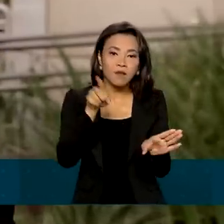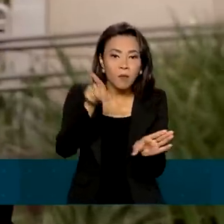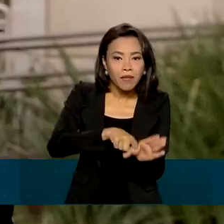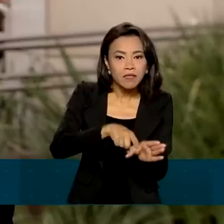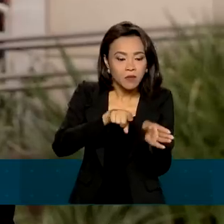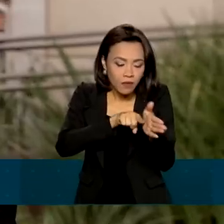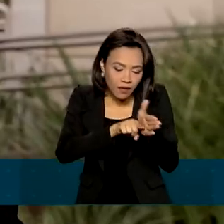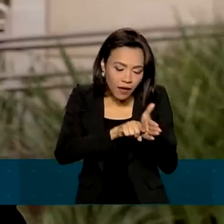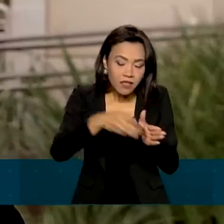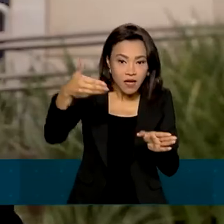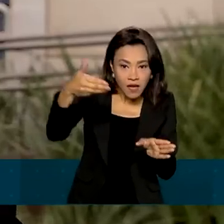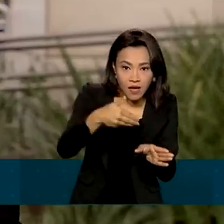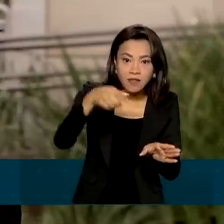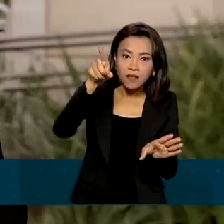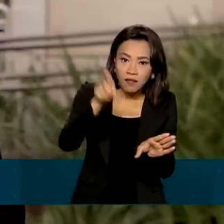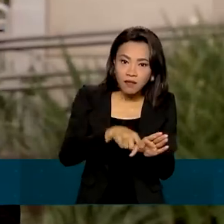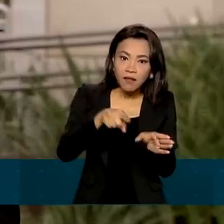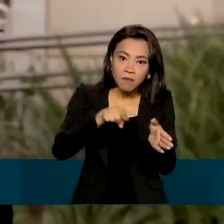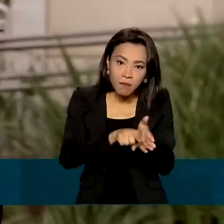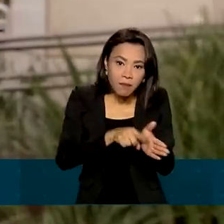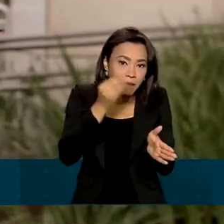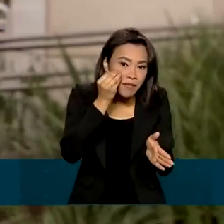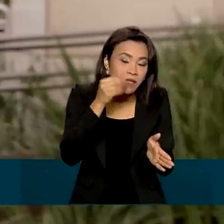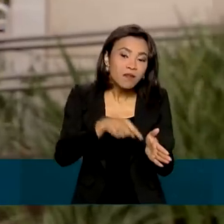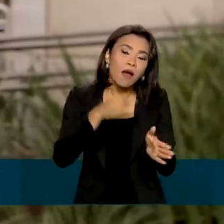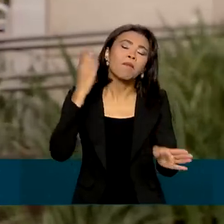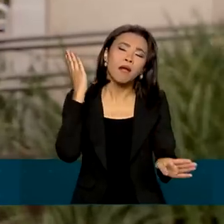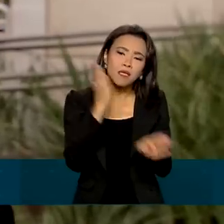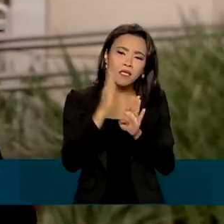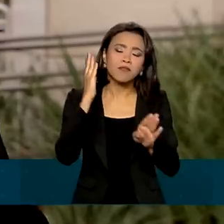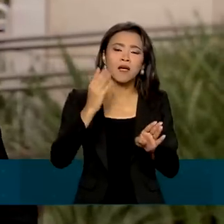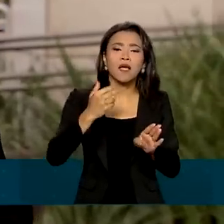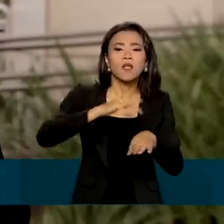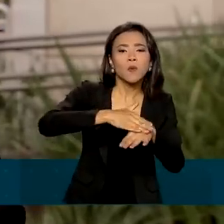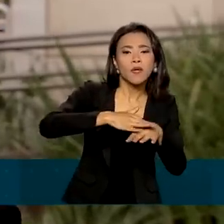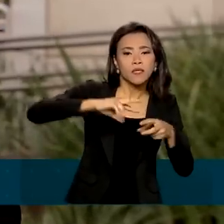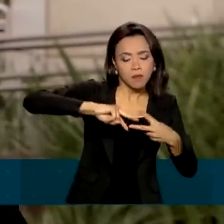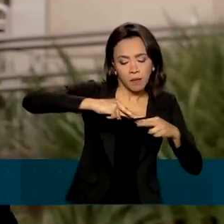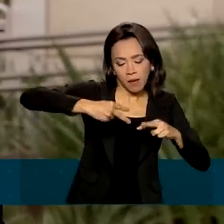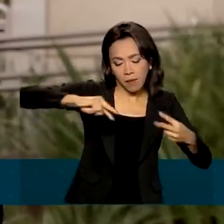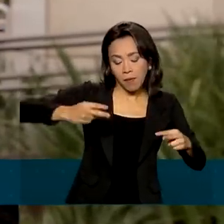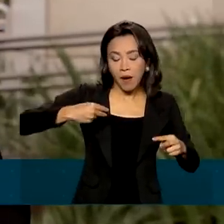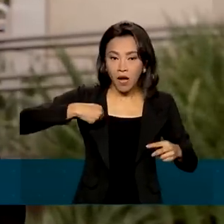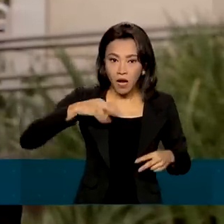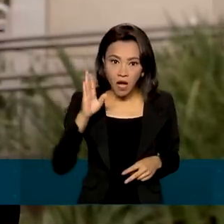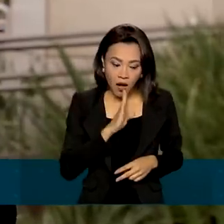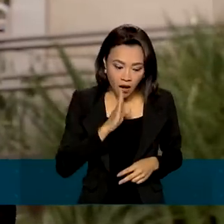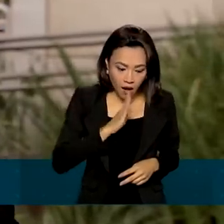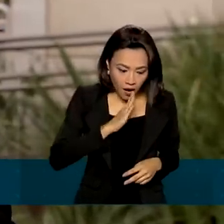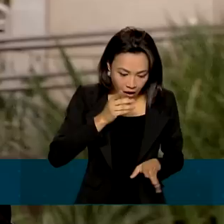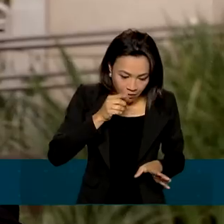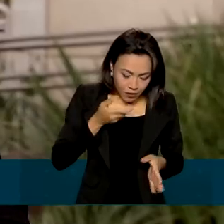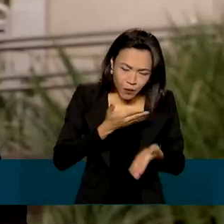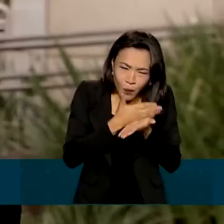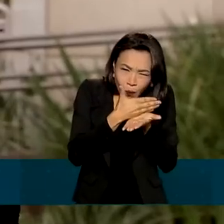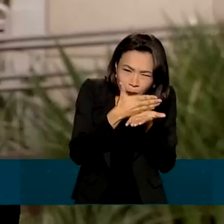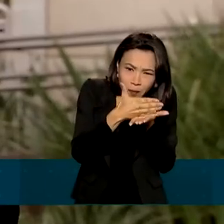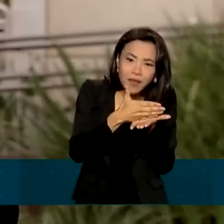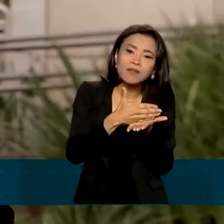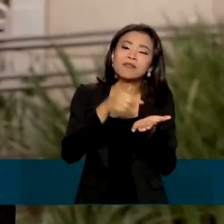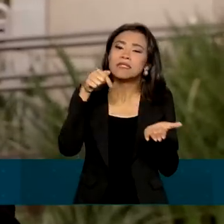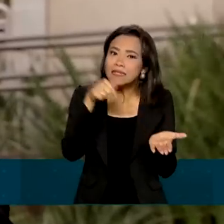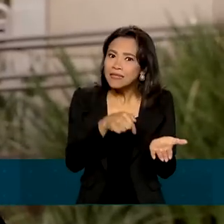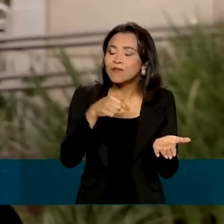é responsável por identificar doenças congênitas, que, se detectadas logo no início, podem fazer a